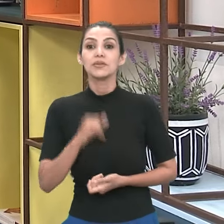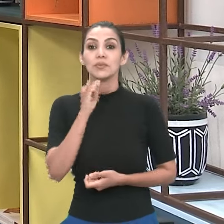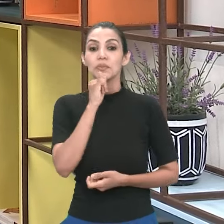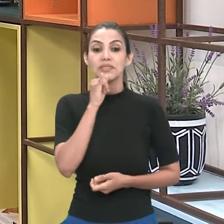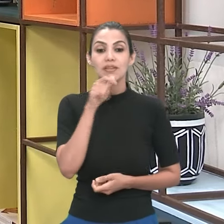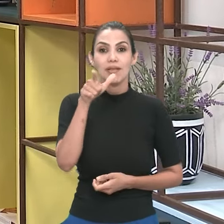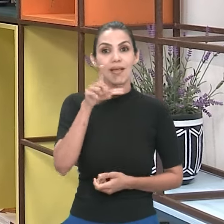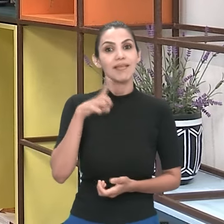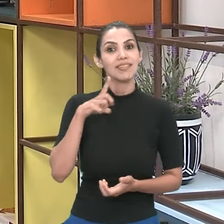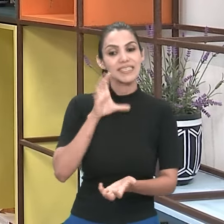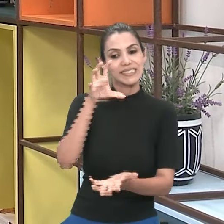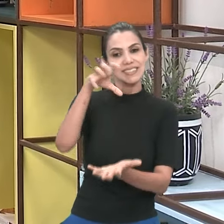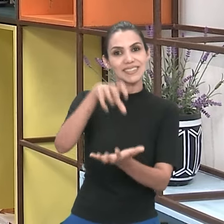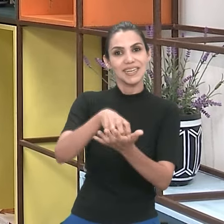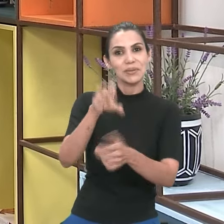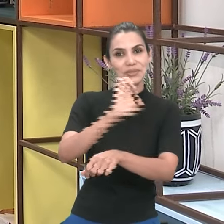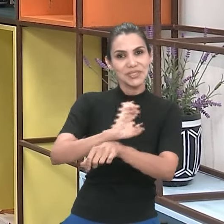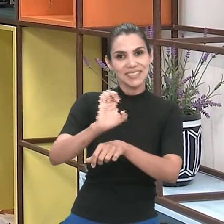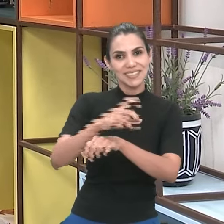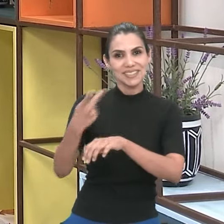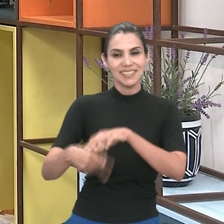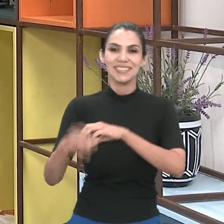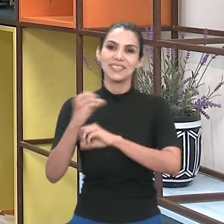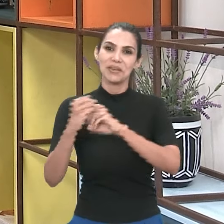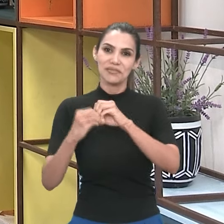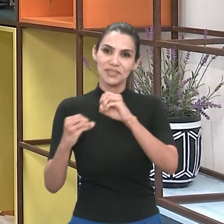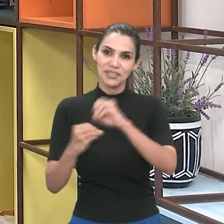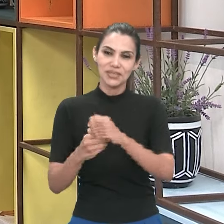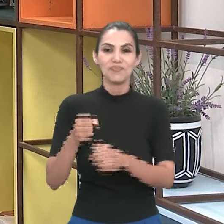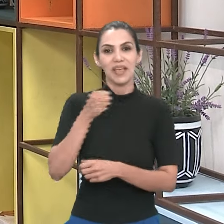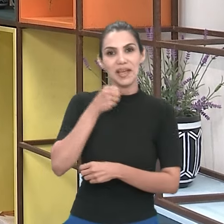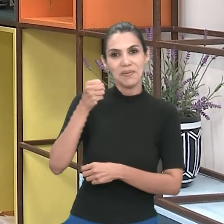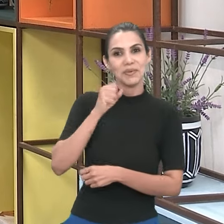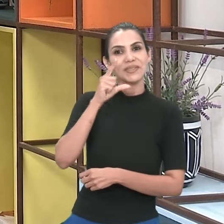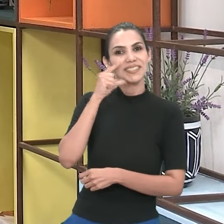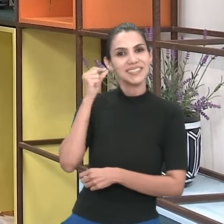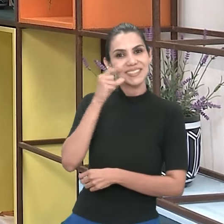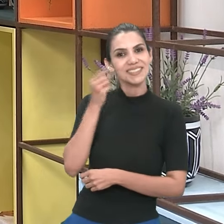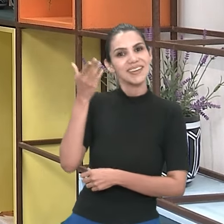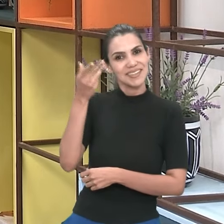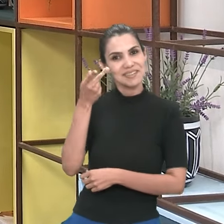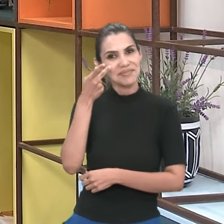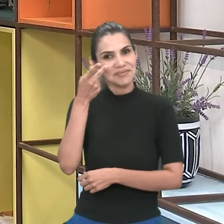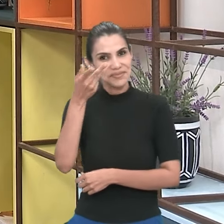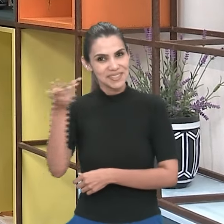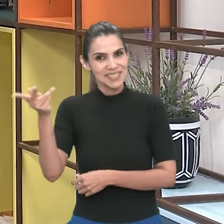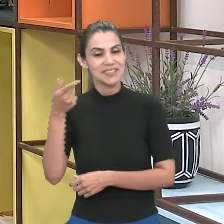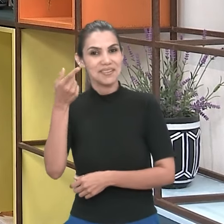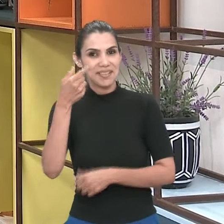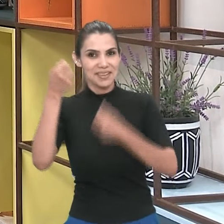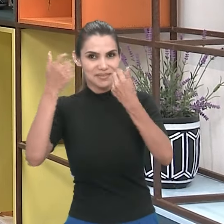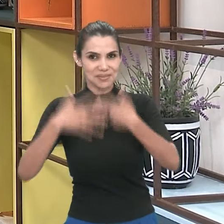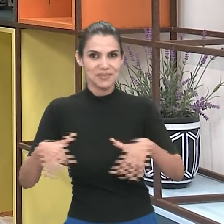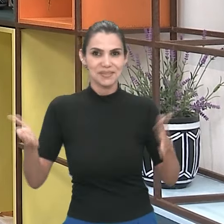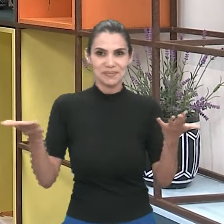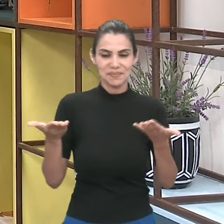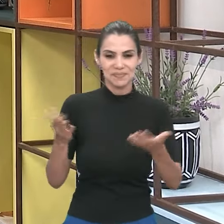estágios da UFG e a nossa repórter Janaína de Oliveira esteve por lá e conferiu tudo de pertinho e conta agora para a gente.